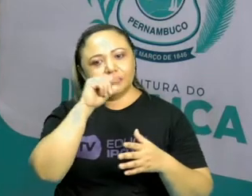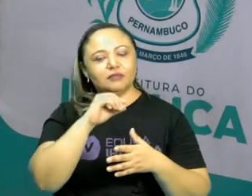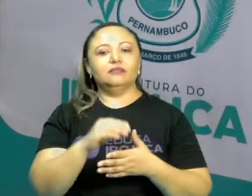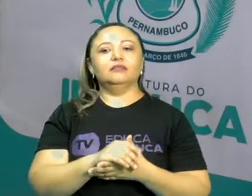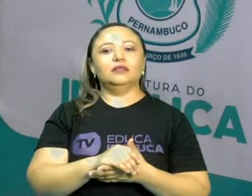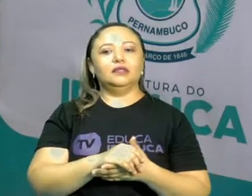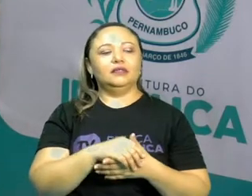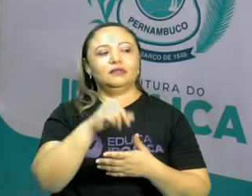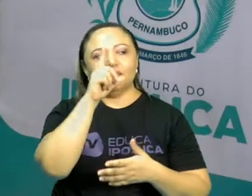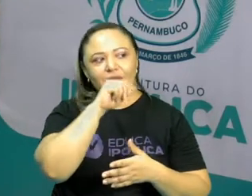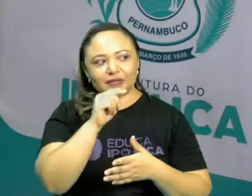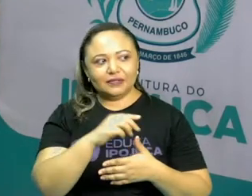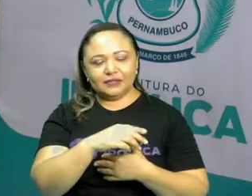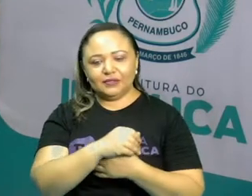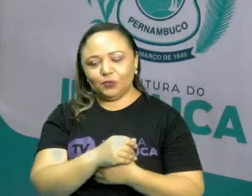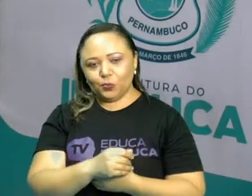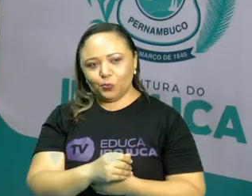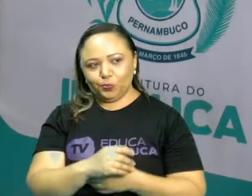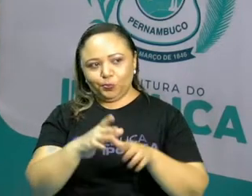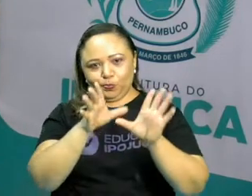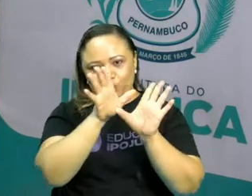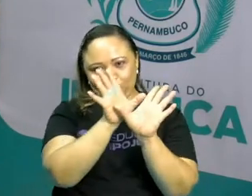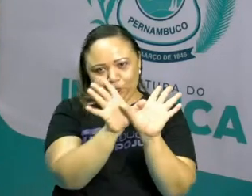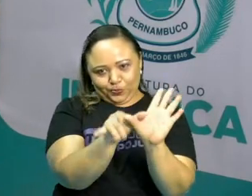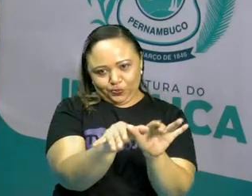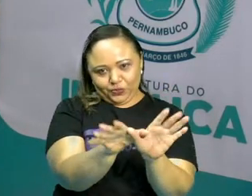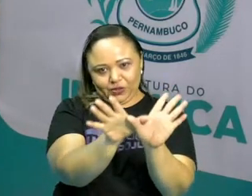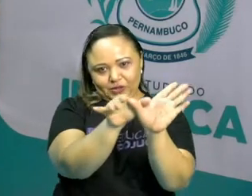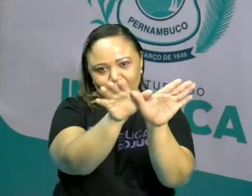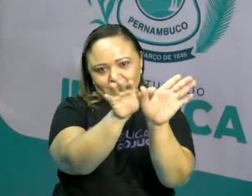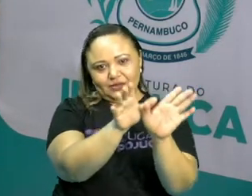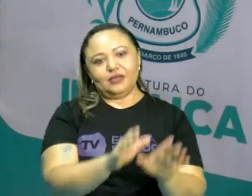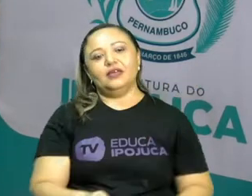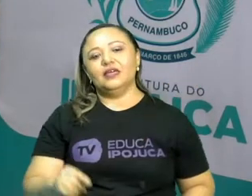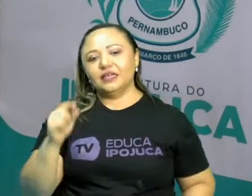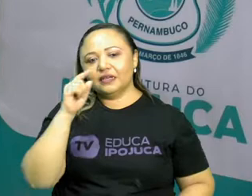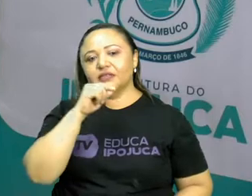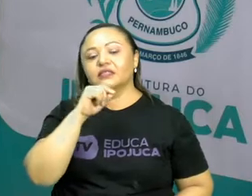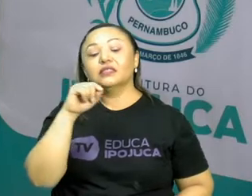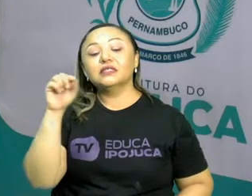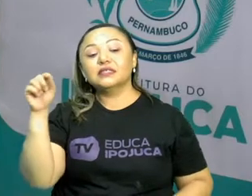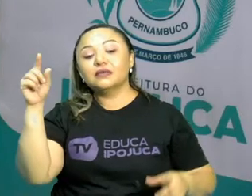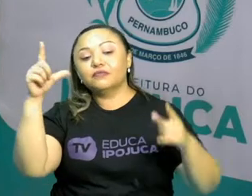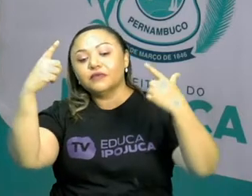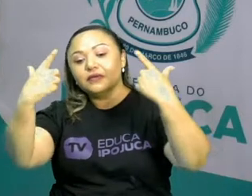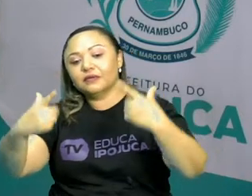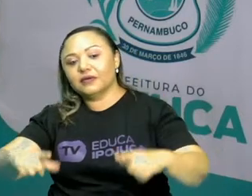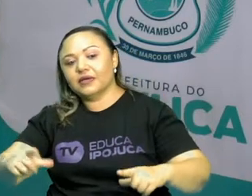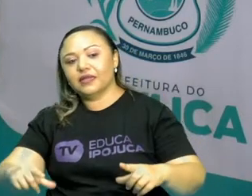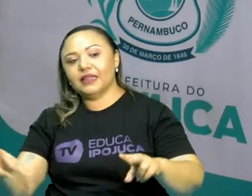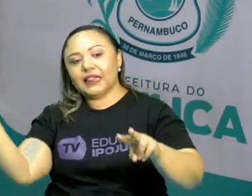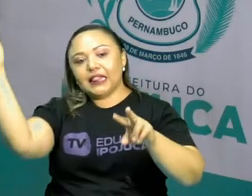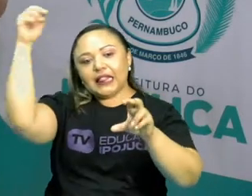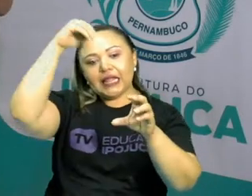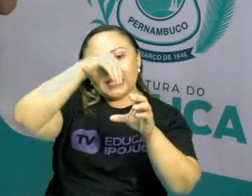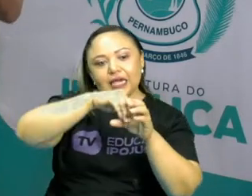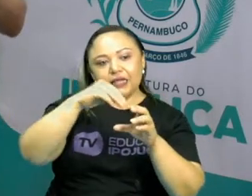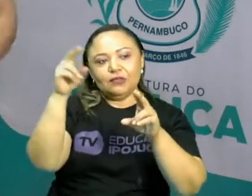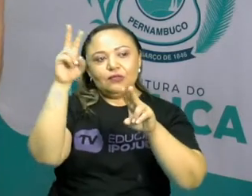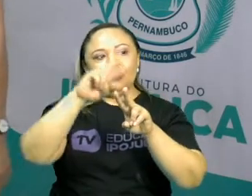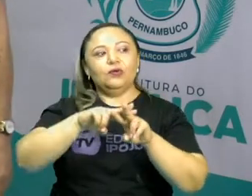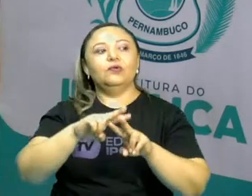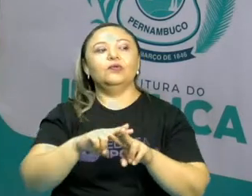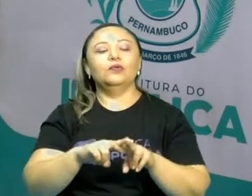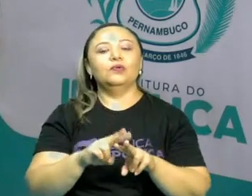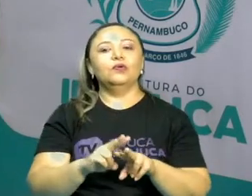humanos, Quando tivemos aí que ficar em isolamento social. E ele disse, se eles aí,